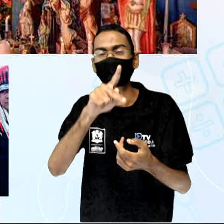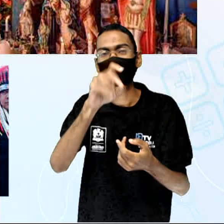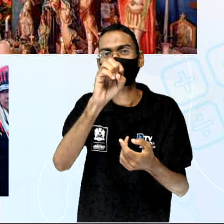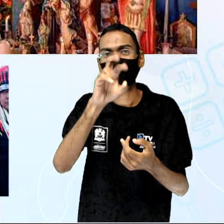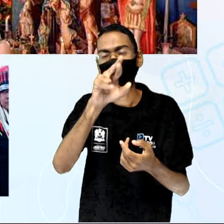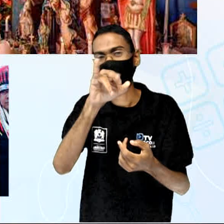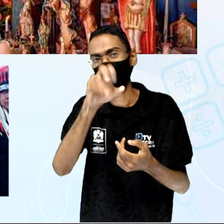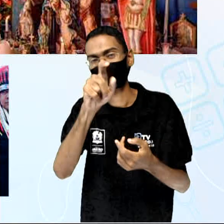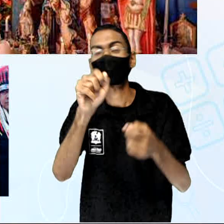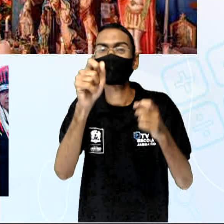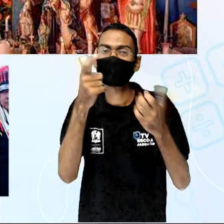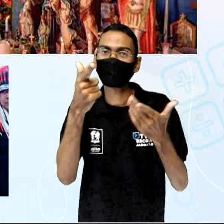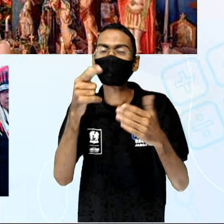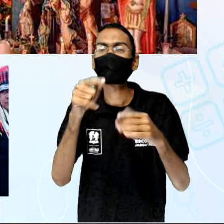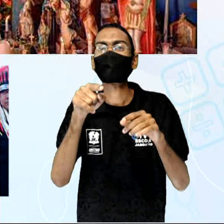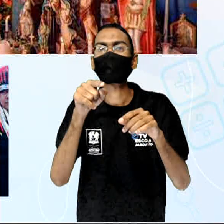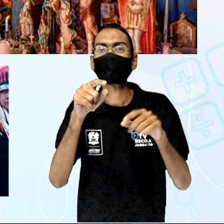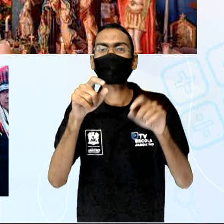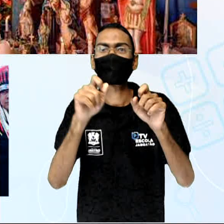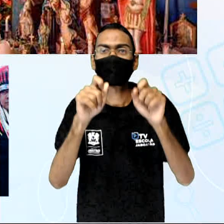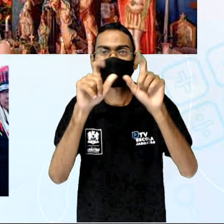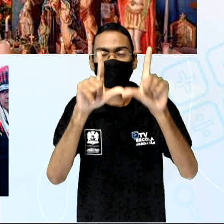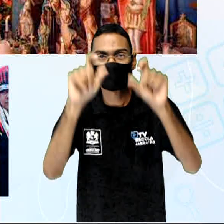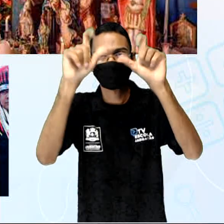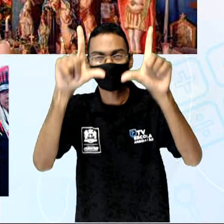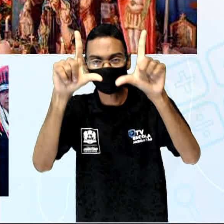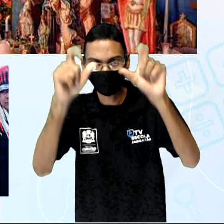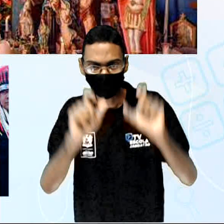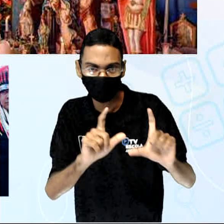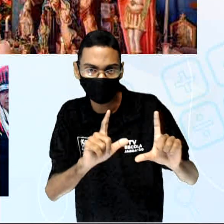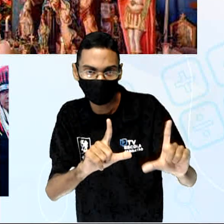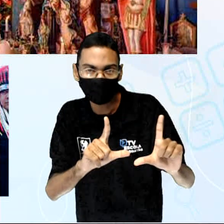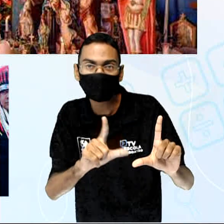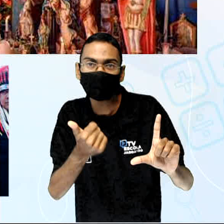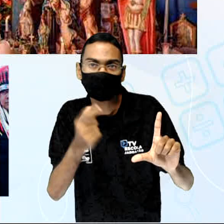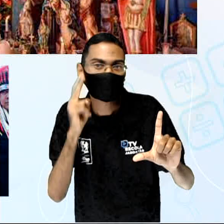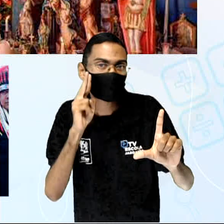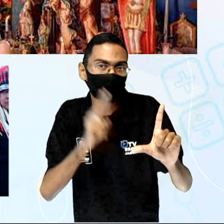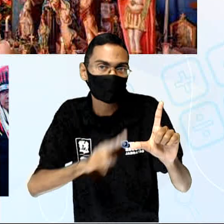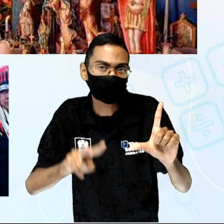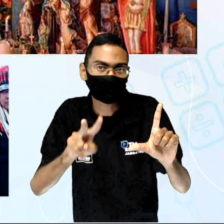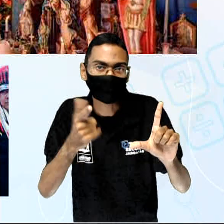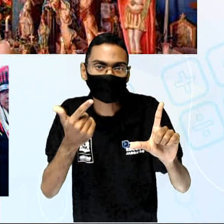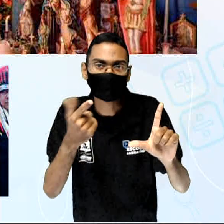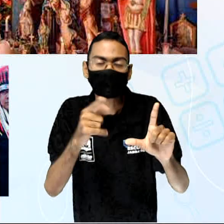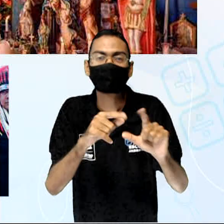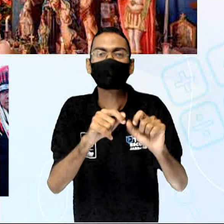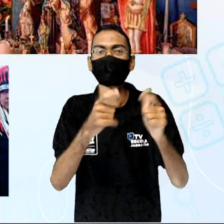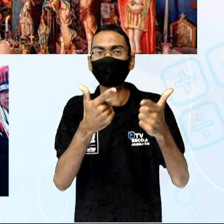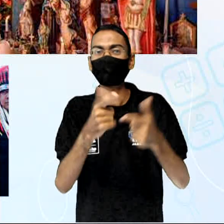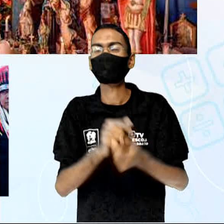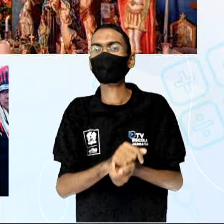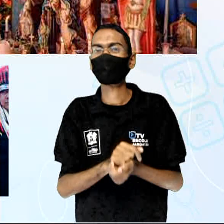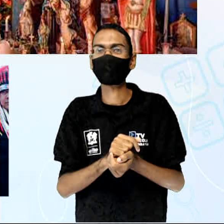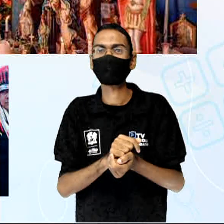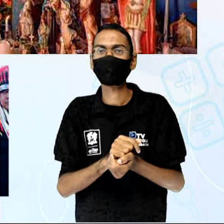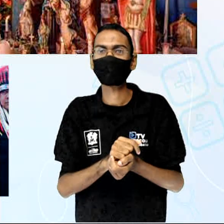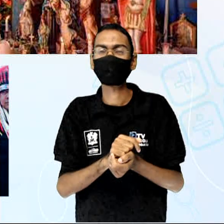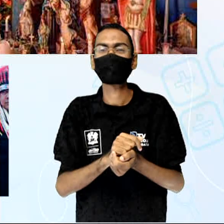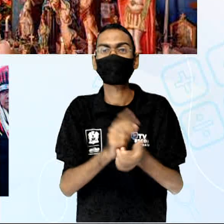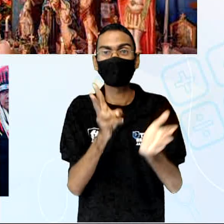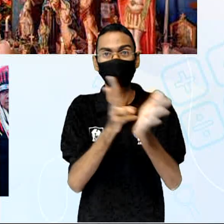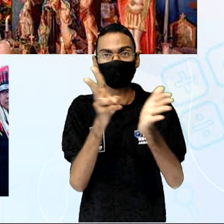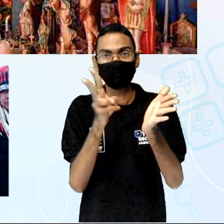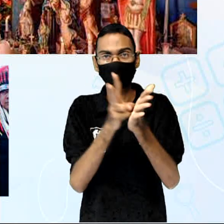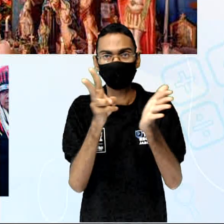eu trago uma imagem de um índio, lá do Alto Xingu, agora eu queria que vocês prestassem atenção a uma coisa, esse índio que está